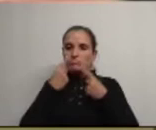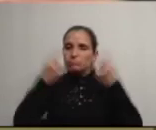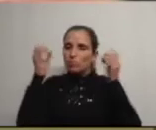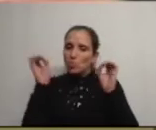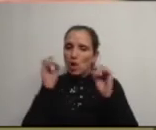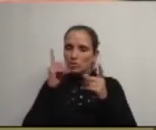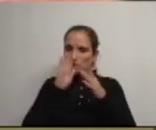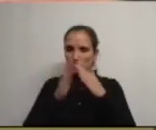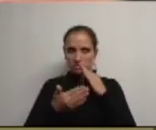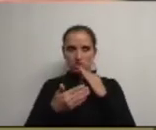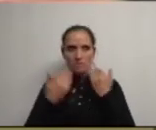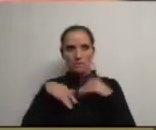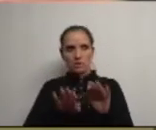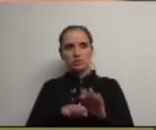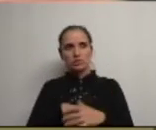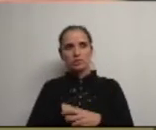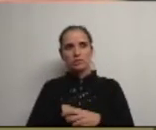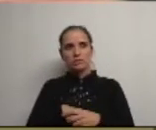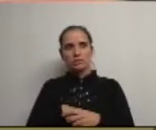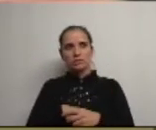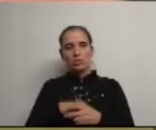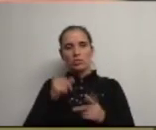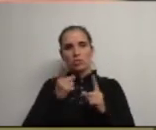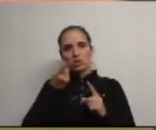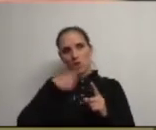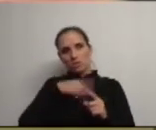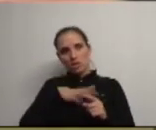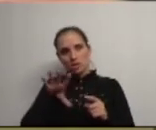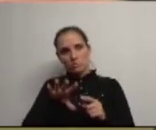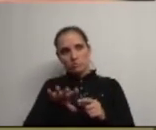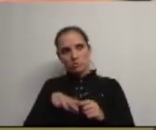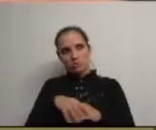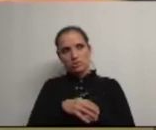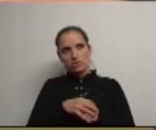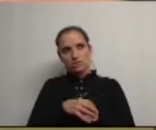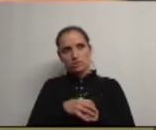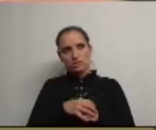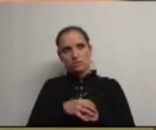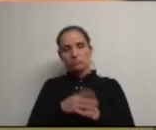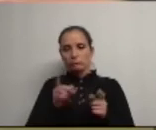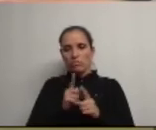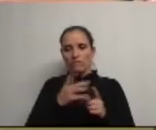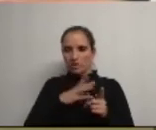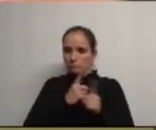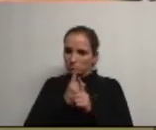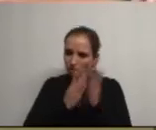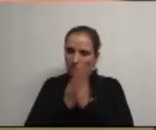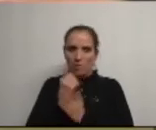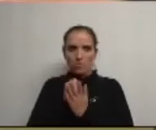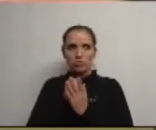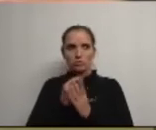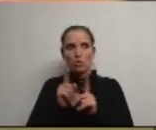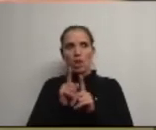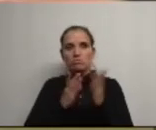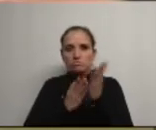a acontecer mas aquilo que nós queremos é e que apostamos e que damos todo o apoio é no